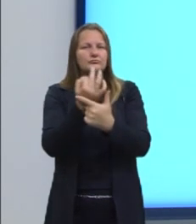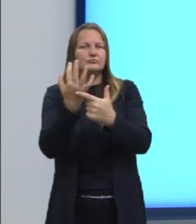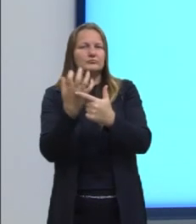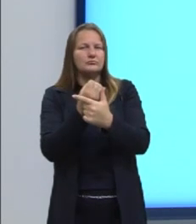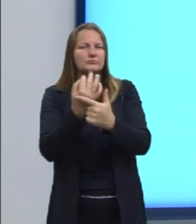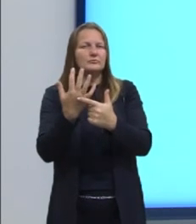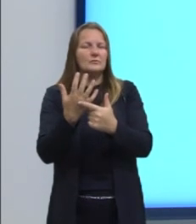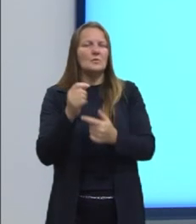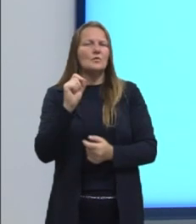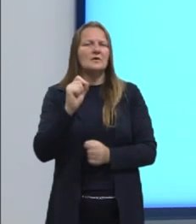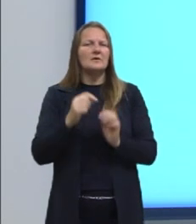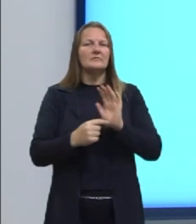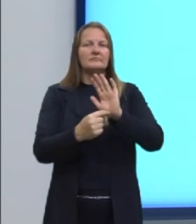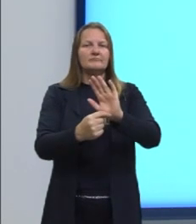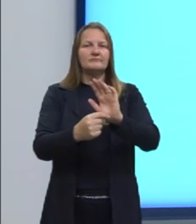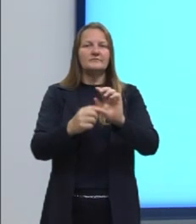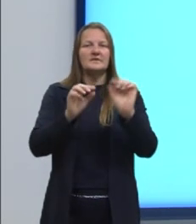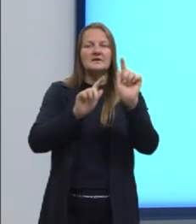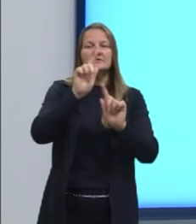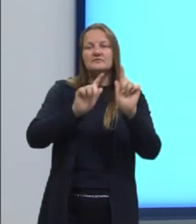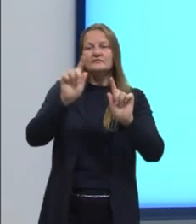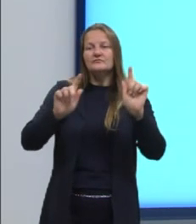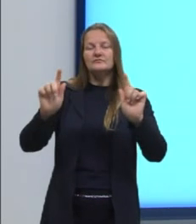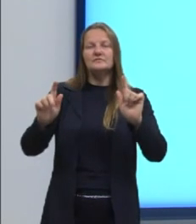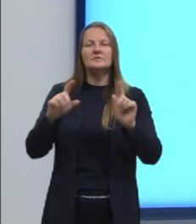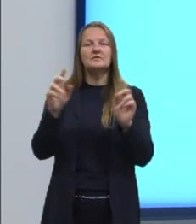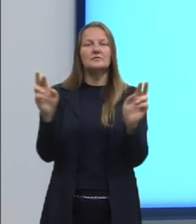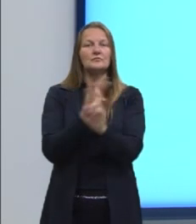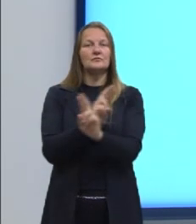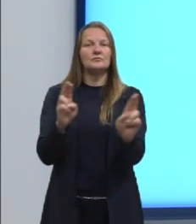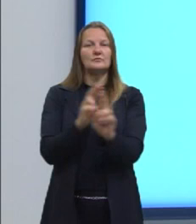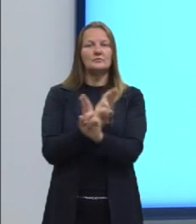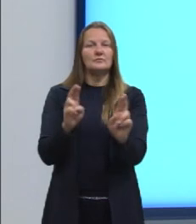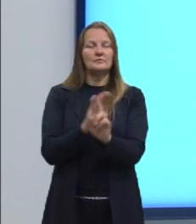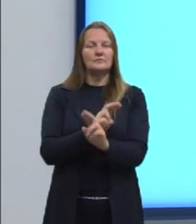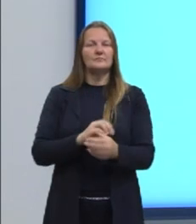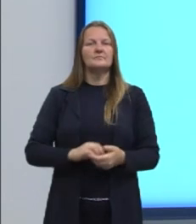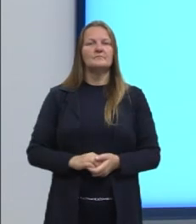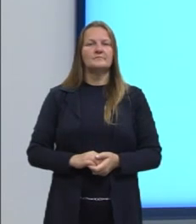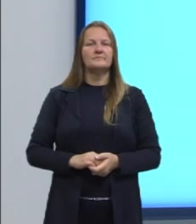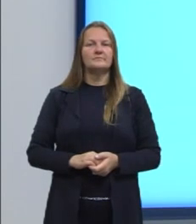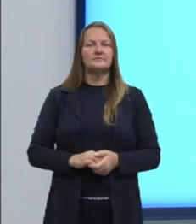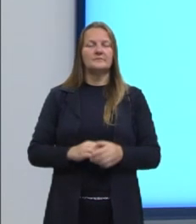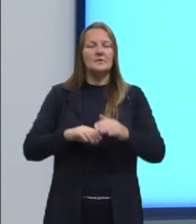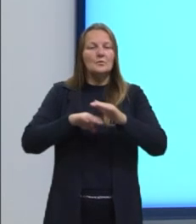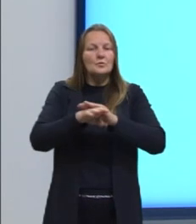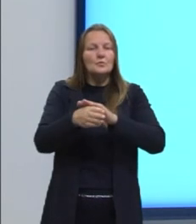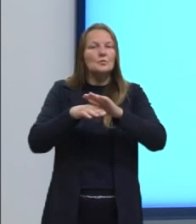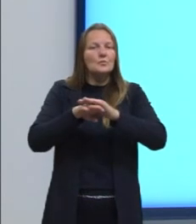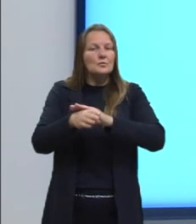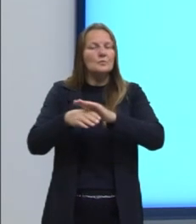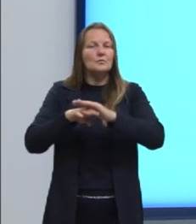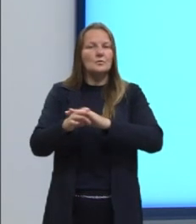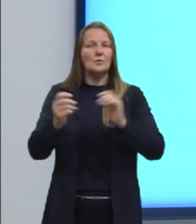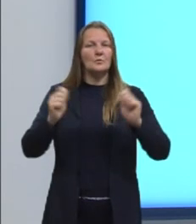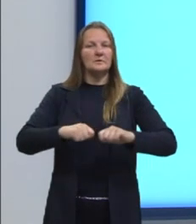que expressem a relação entre grandezas, então, ó, dando continuidade nas competências anteriores,